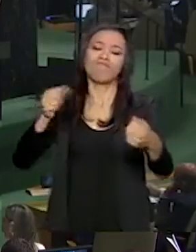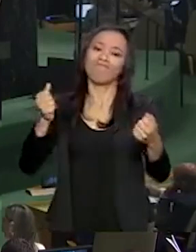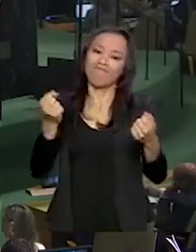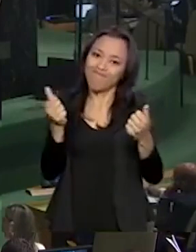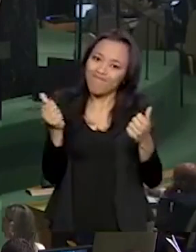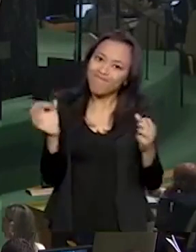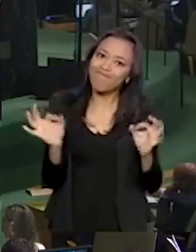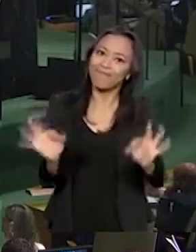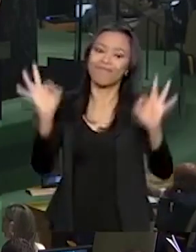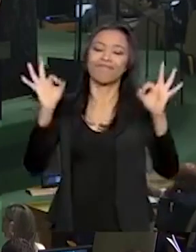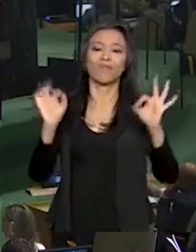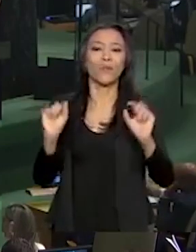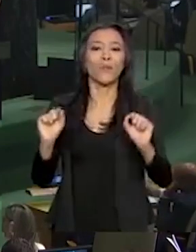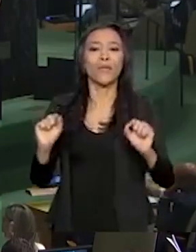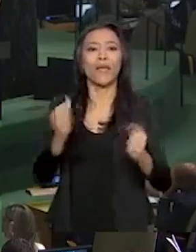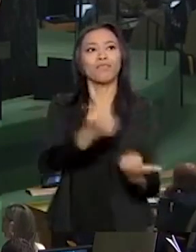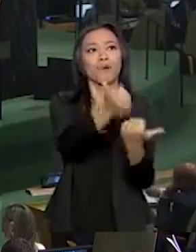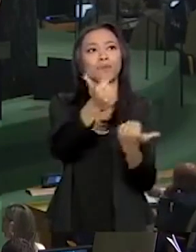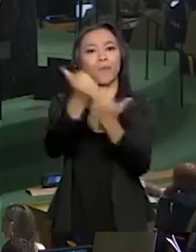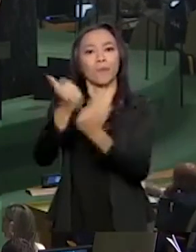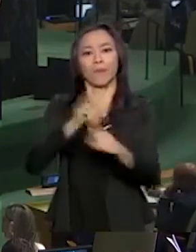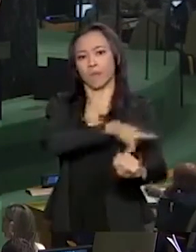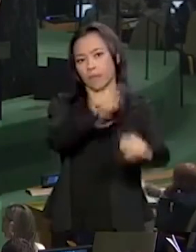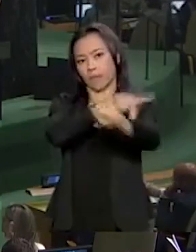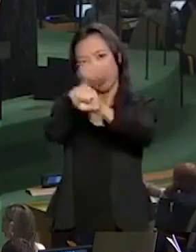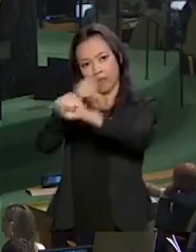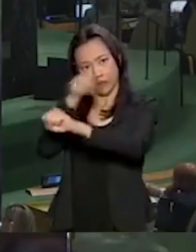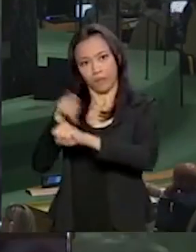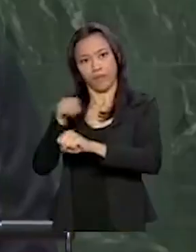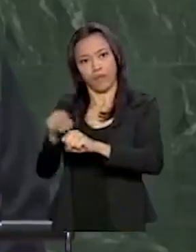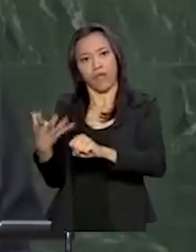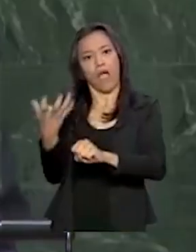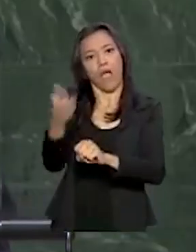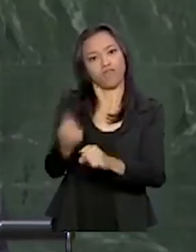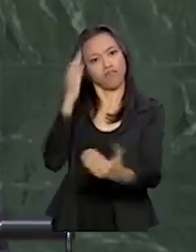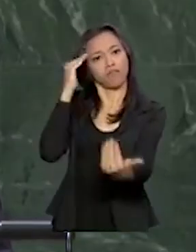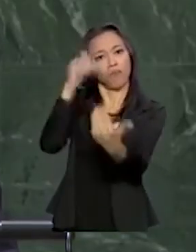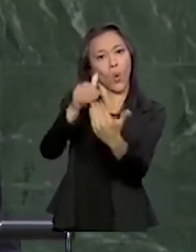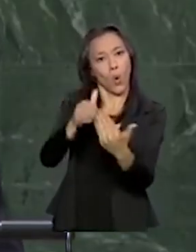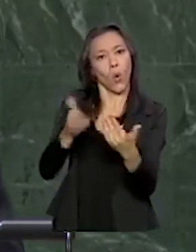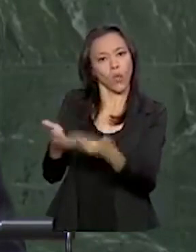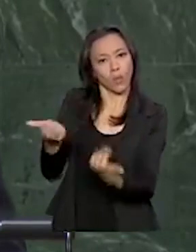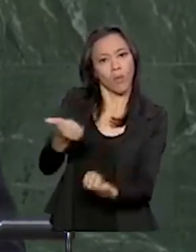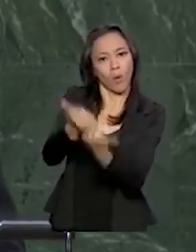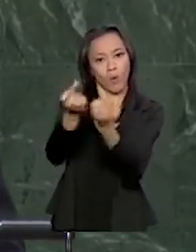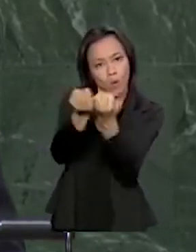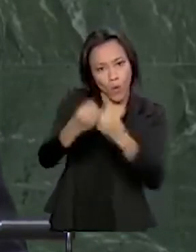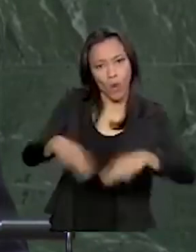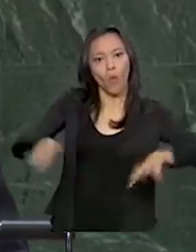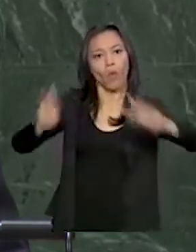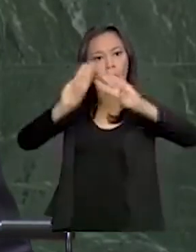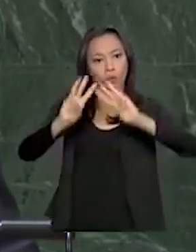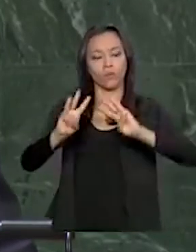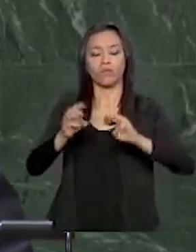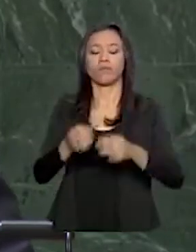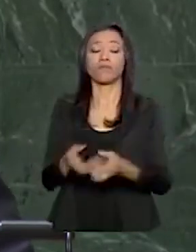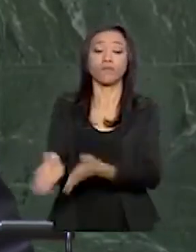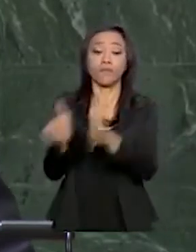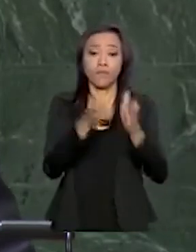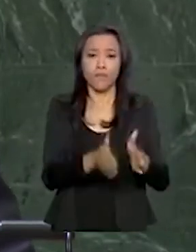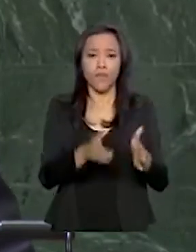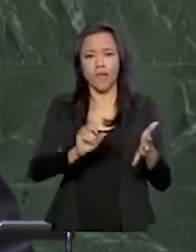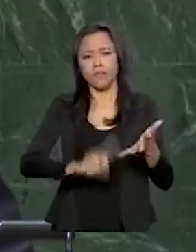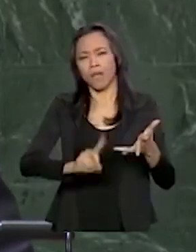e concretos para os países que as recebem. Nas circunstâncias mais